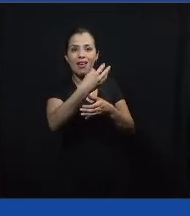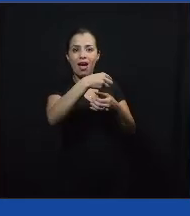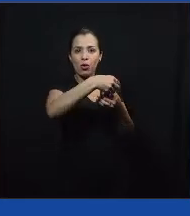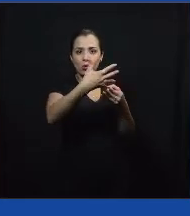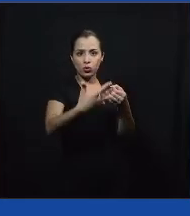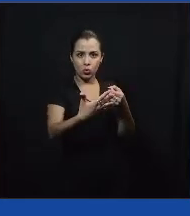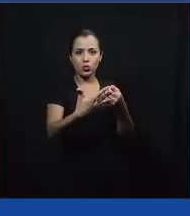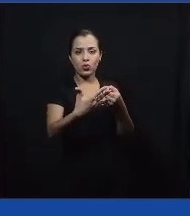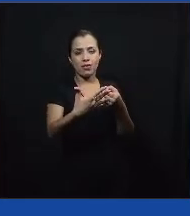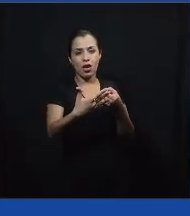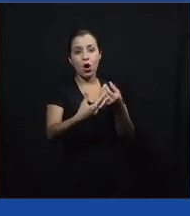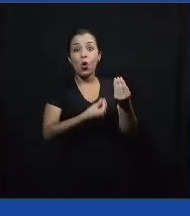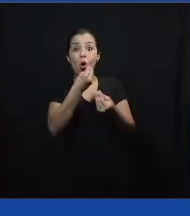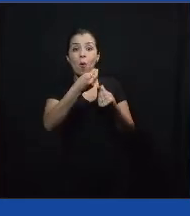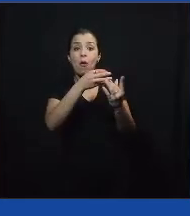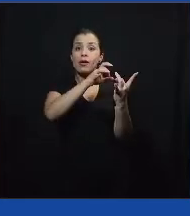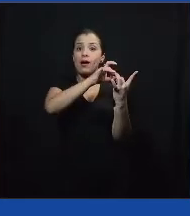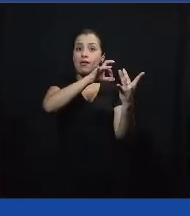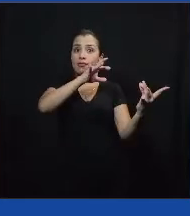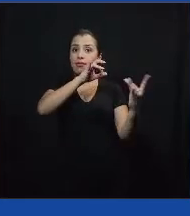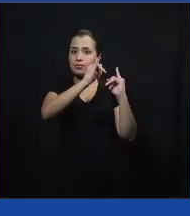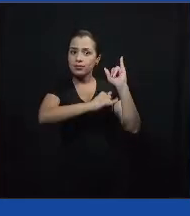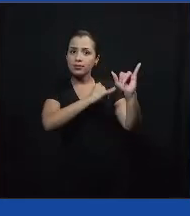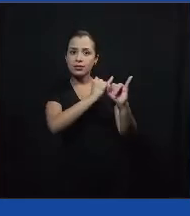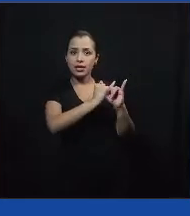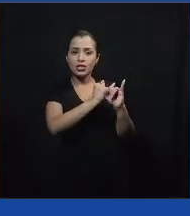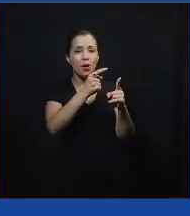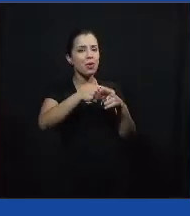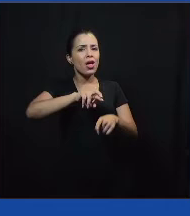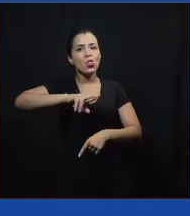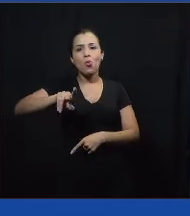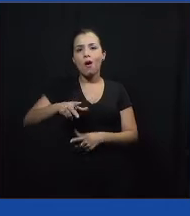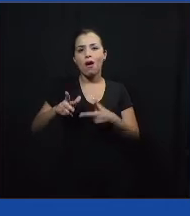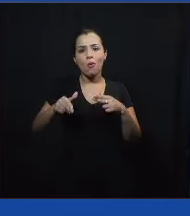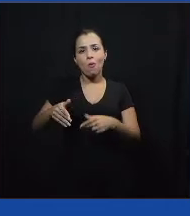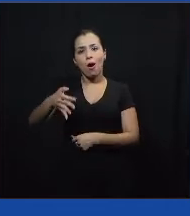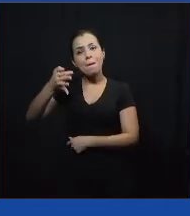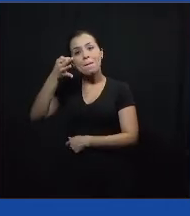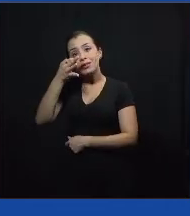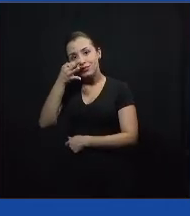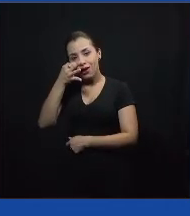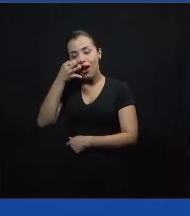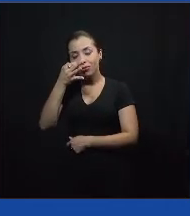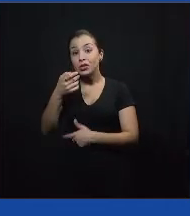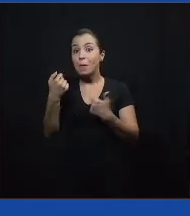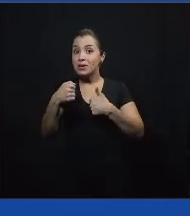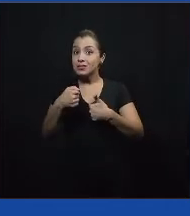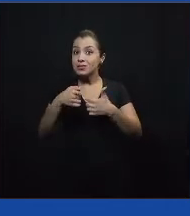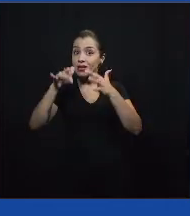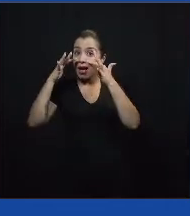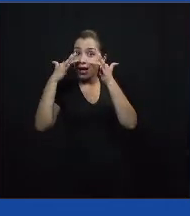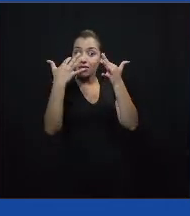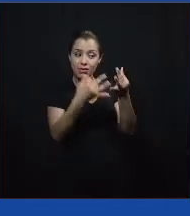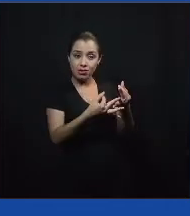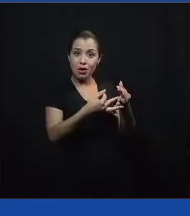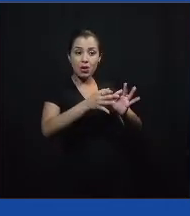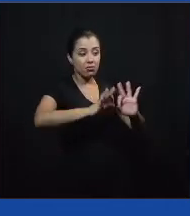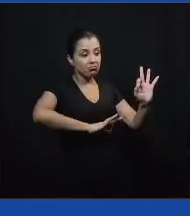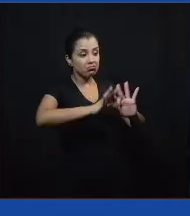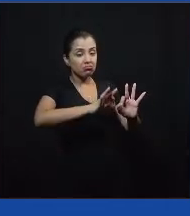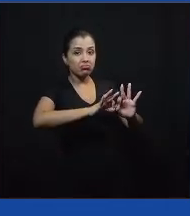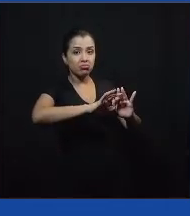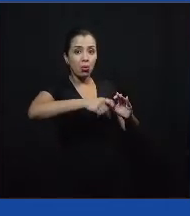EAD, não é a mesma coisa que você produzir conteúdo presencialmente, então, eu acho que é preciso ou formação ou